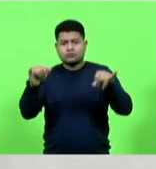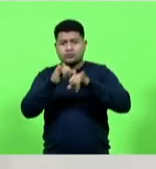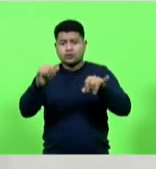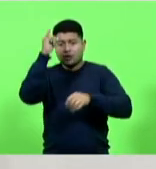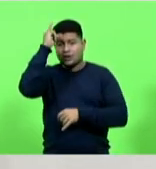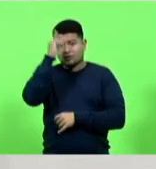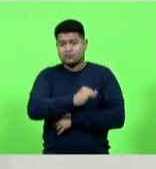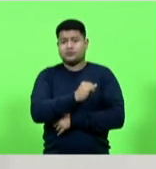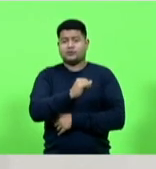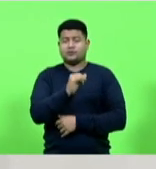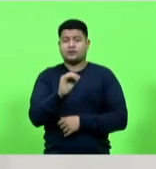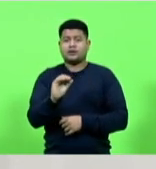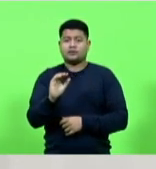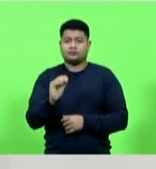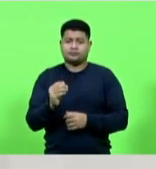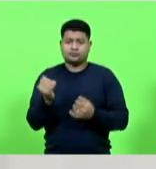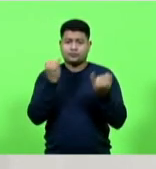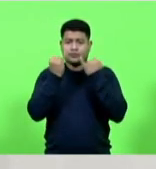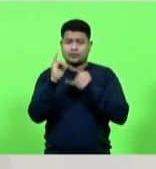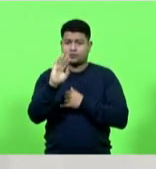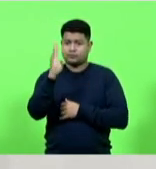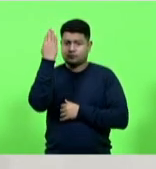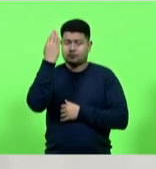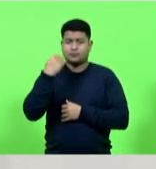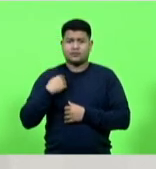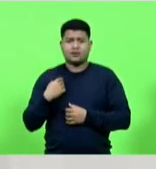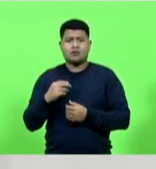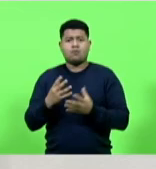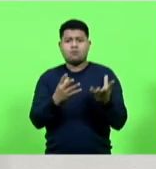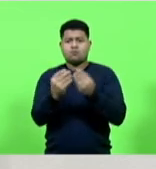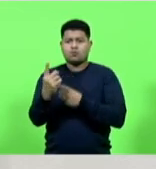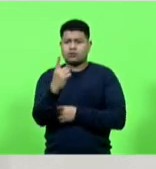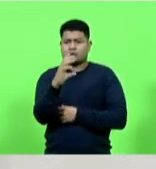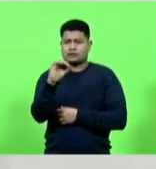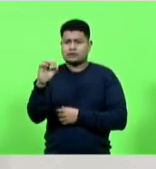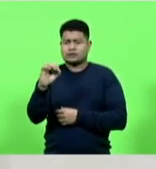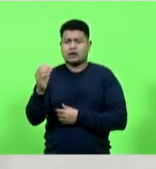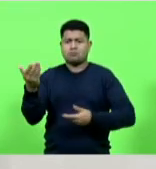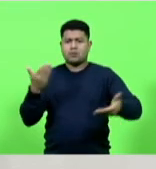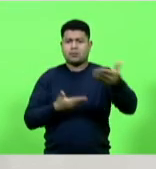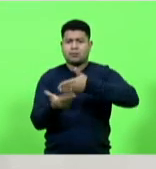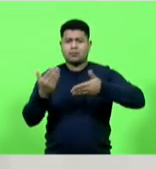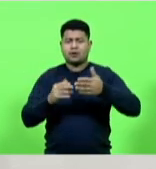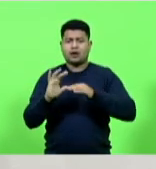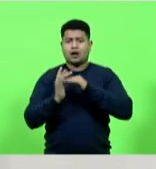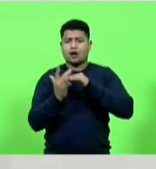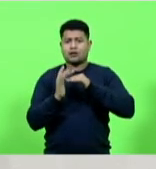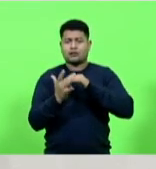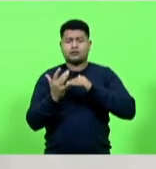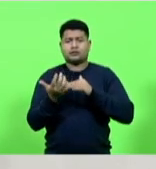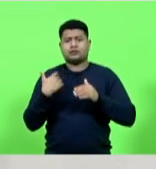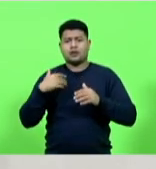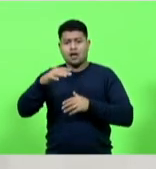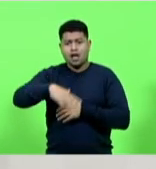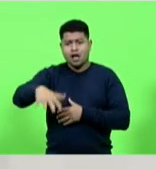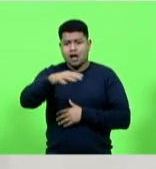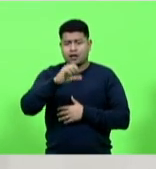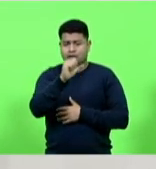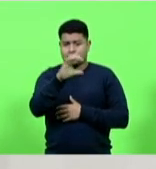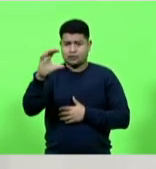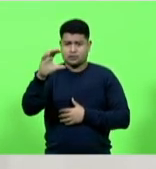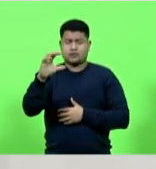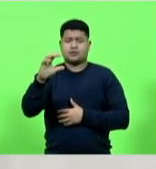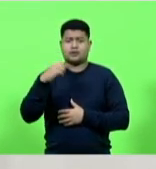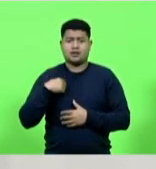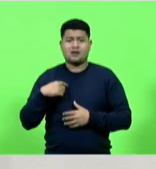checou mais de 100 conteúdos que circulavam pelas redes sociais entre os catarinenses e que na grande maioria